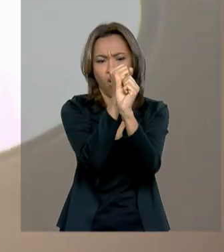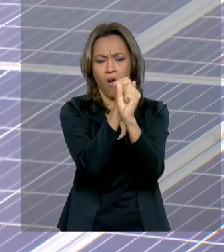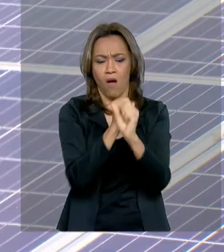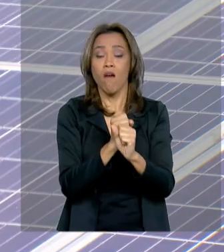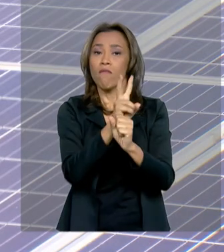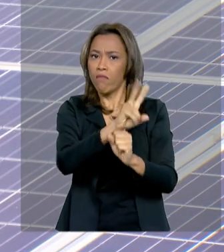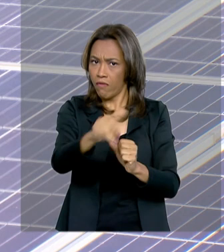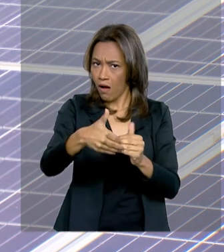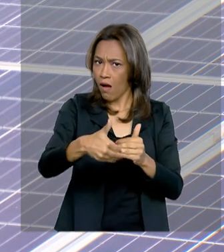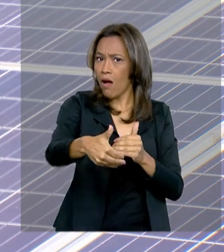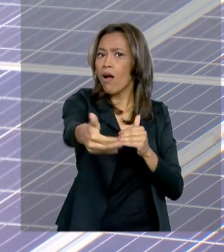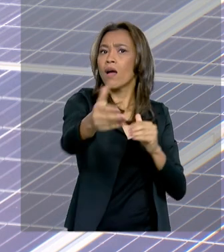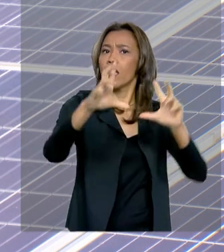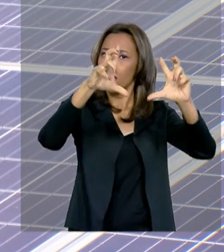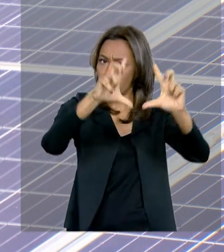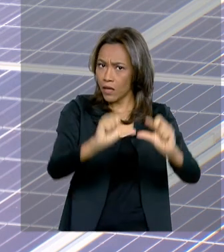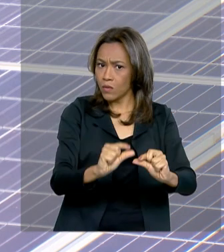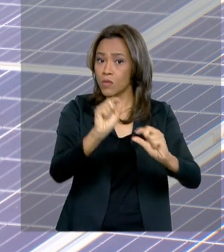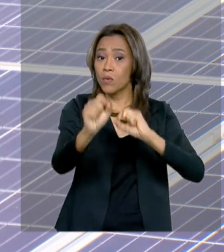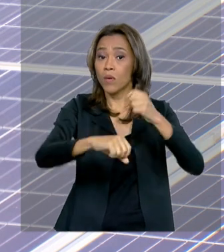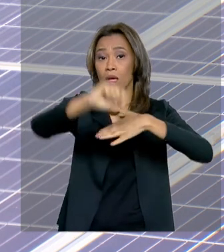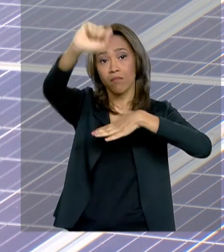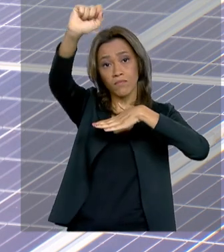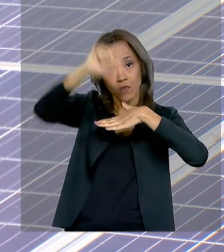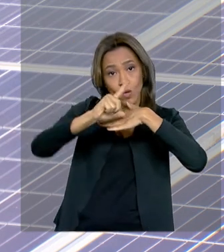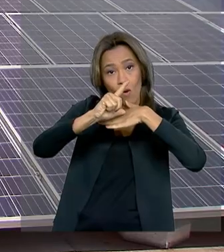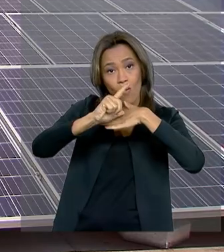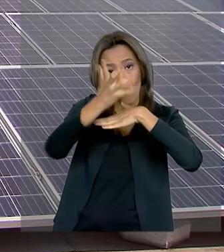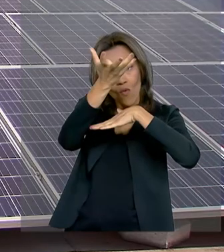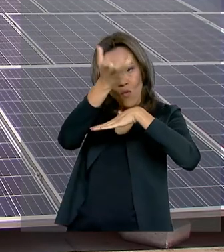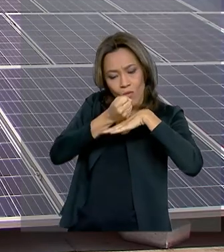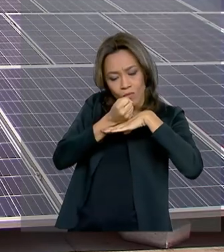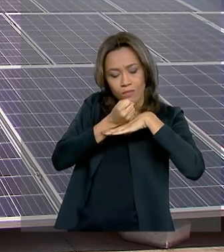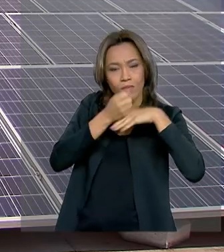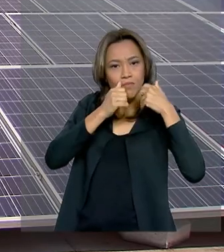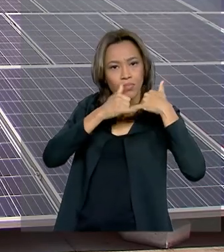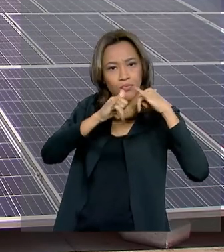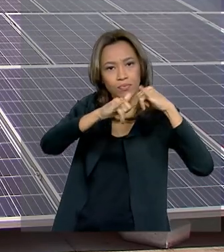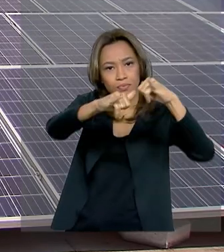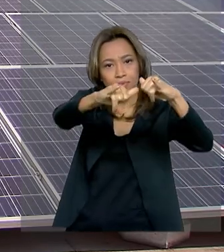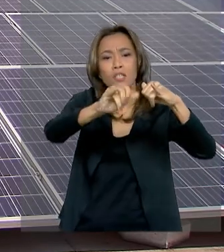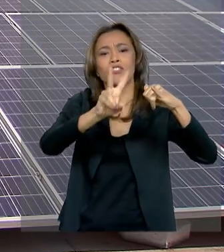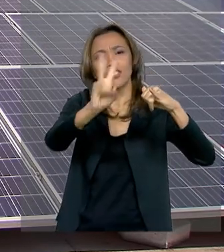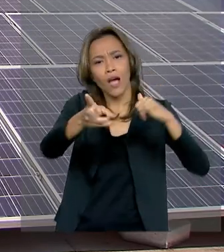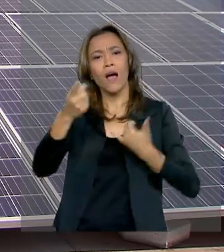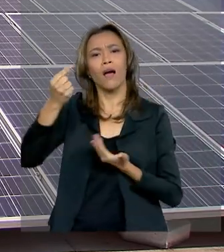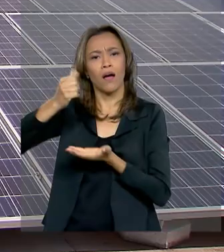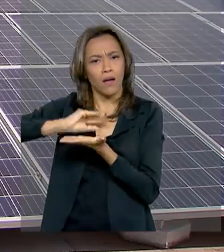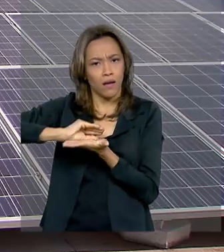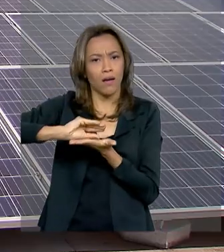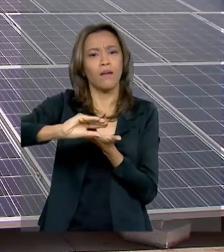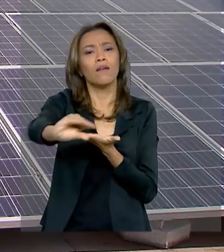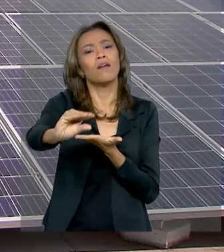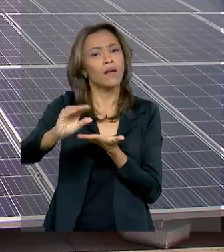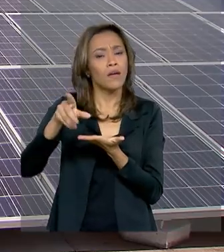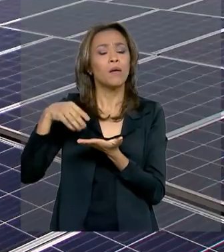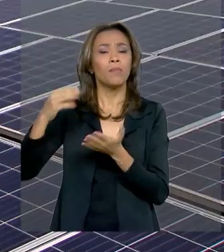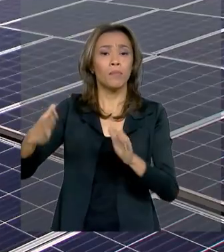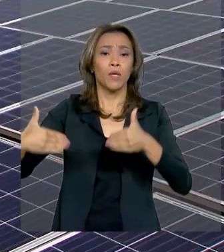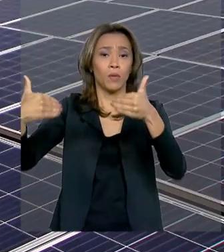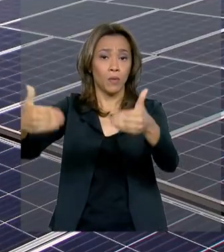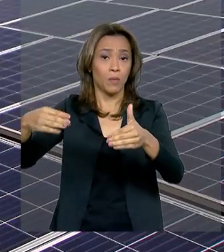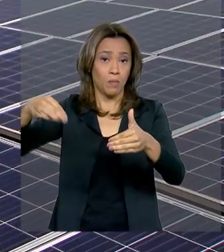reduzido com a instalação de painéis de energia solar. Os recursos já foram liberados pelo Ministério da Educação